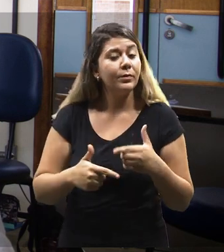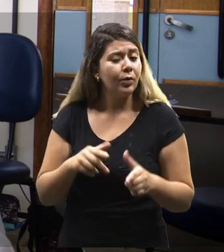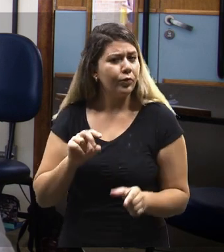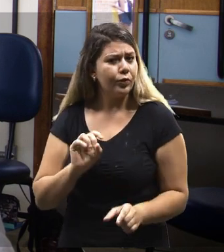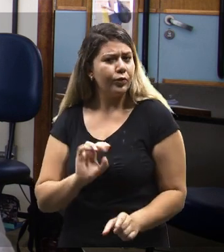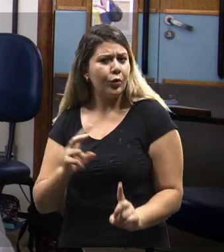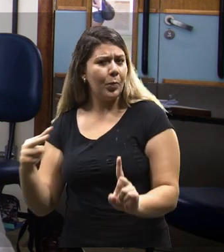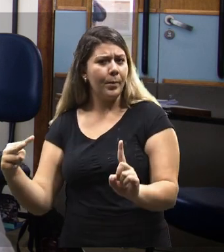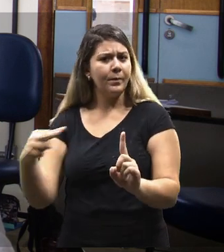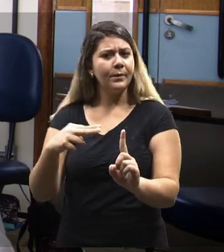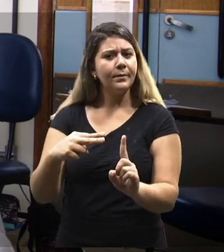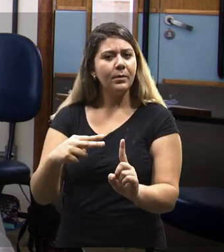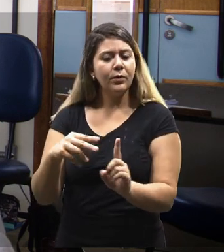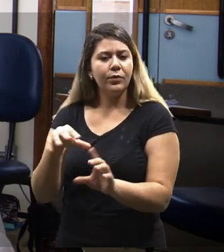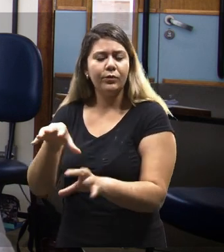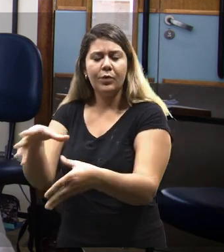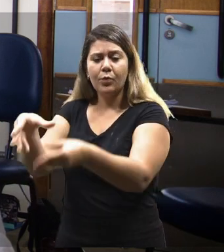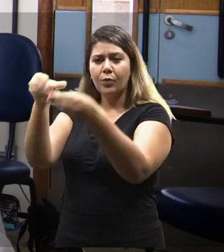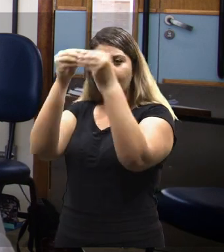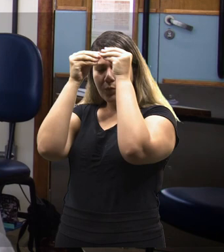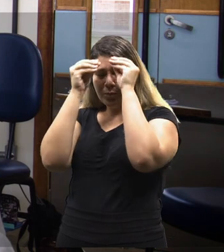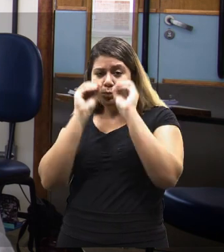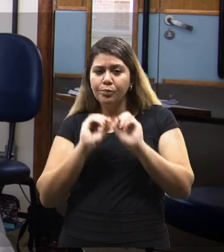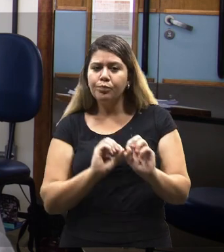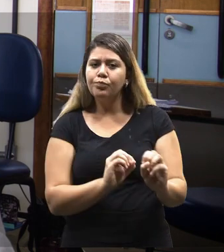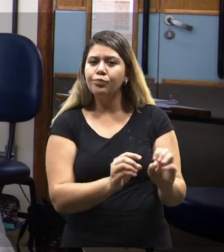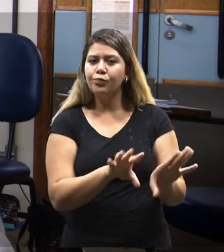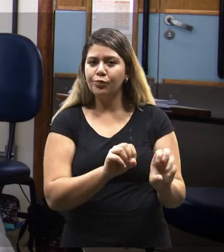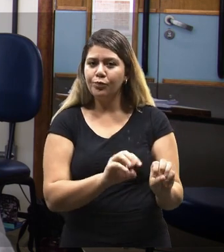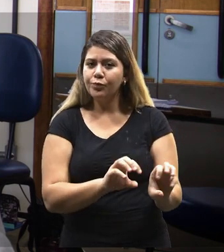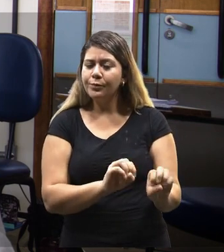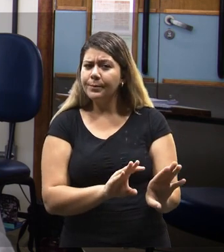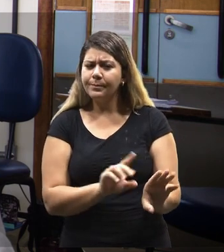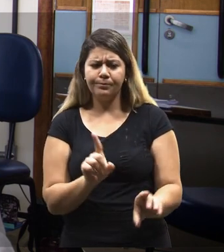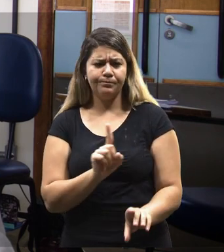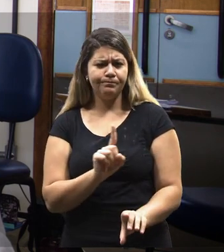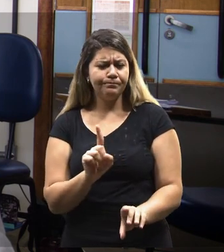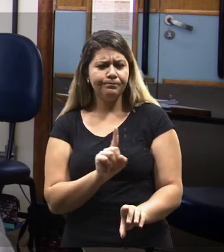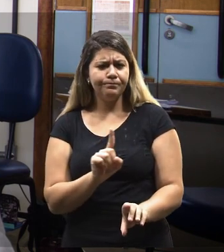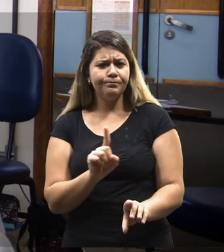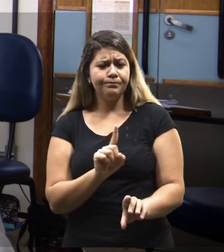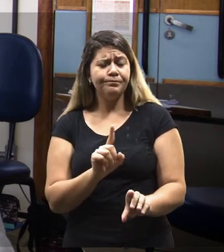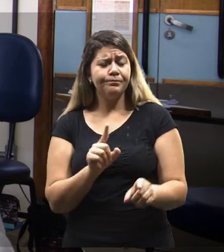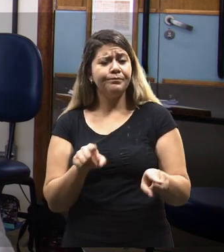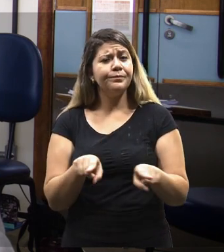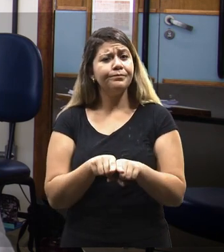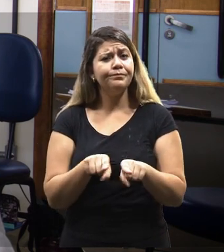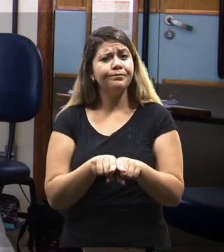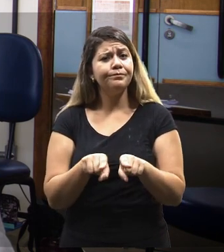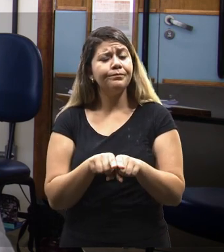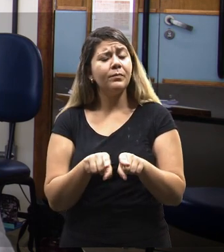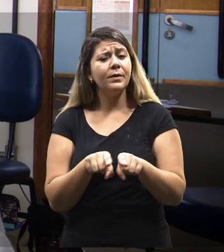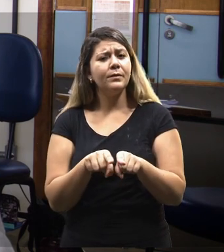perspectiva de reprodução dos conhecimentos usualmente trabalhados, mas